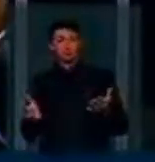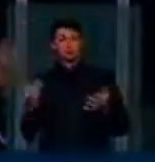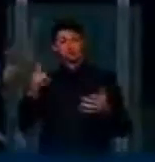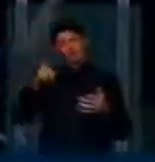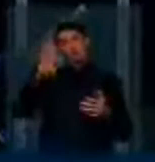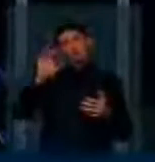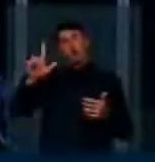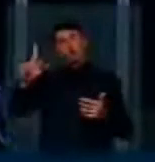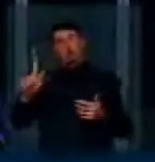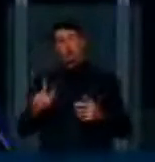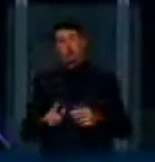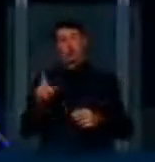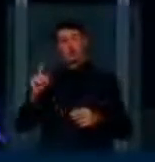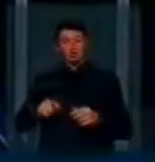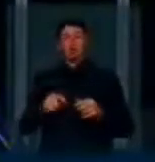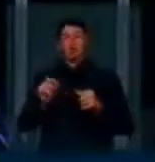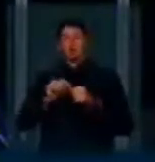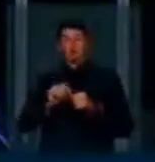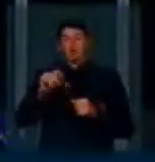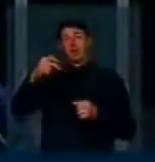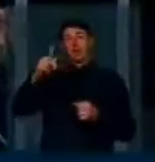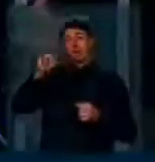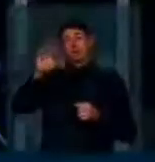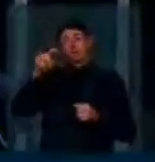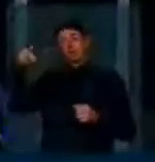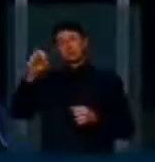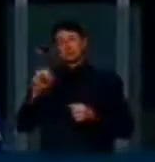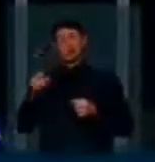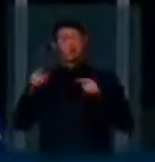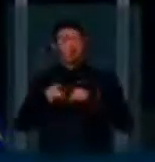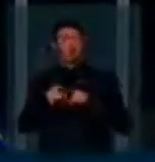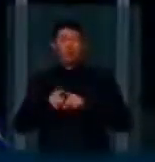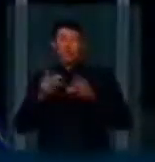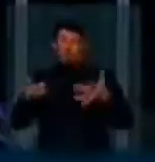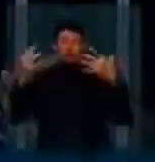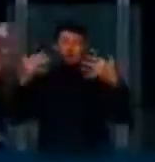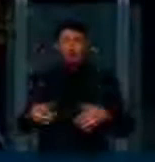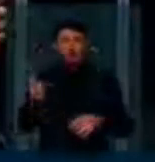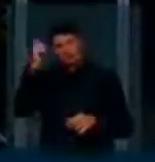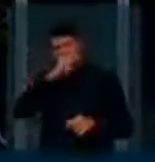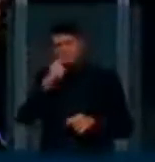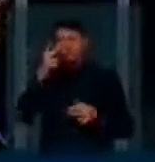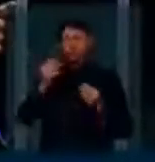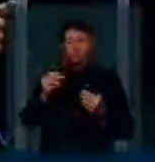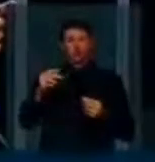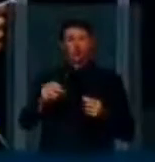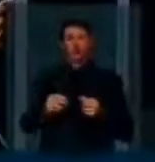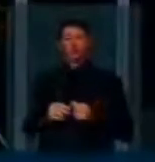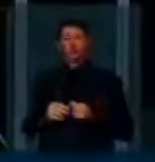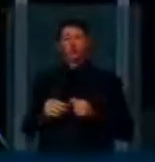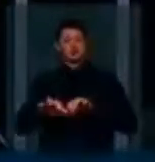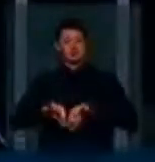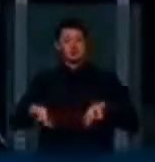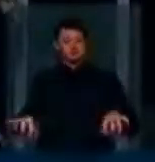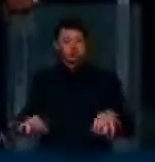provedores de aplicação também. Essa é a definição. E é muito difícil separar essas aplicações na rede. Portanto, criar uma